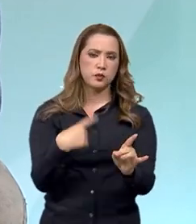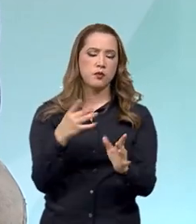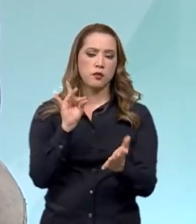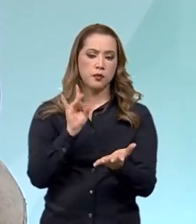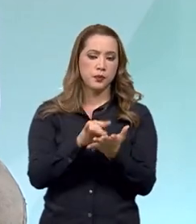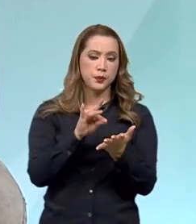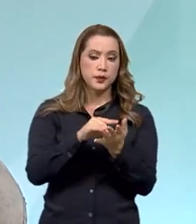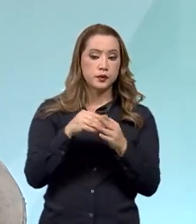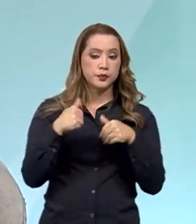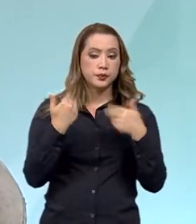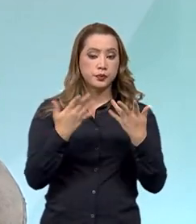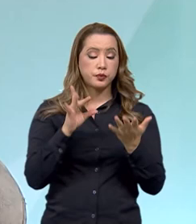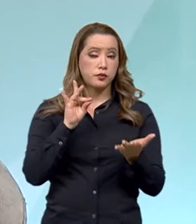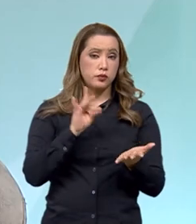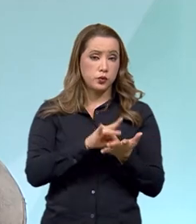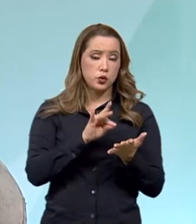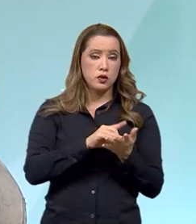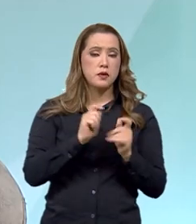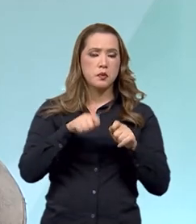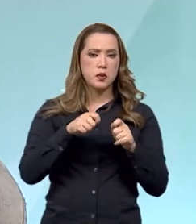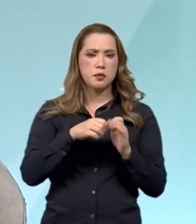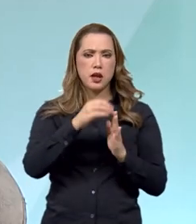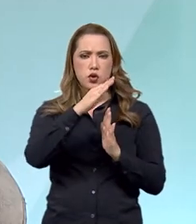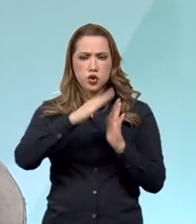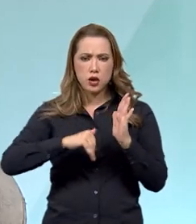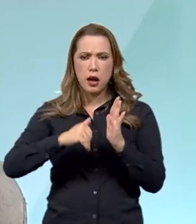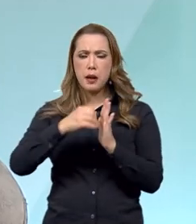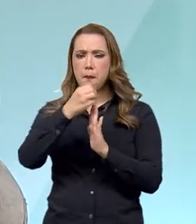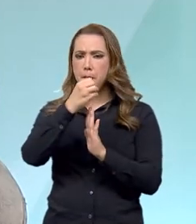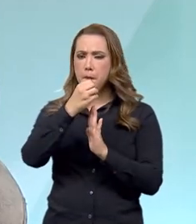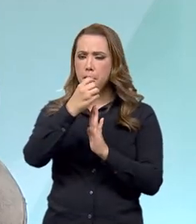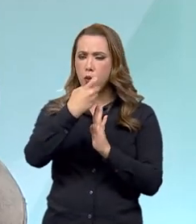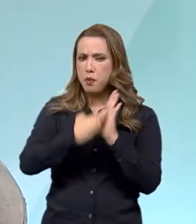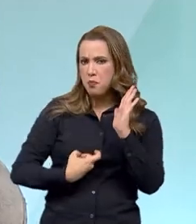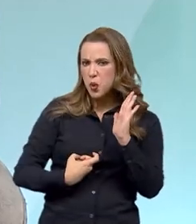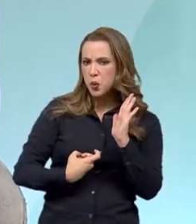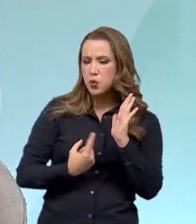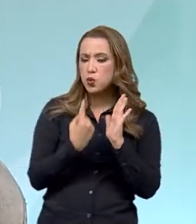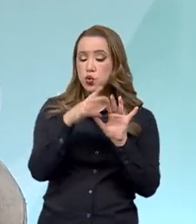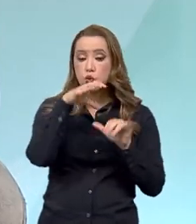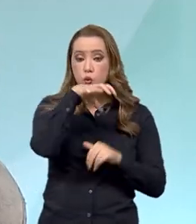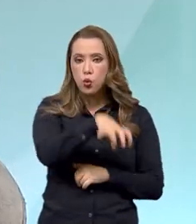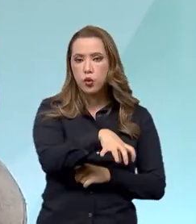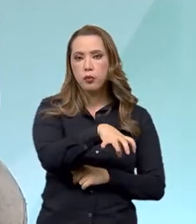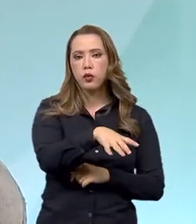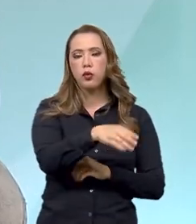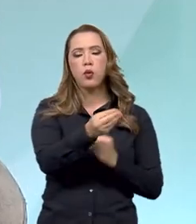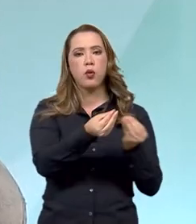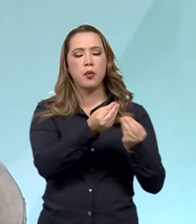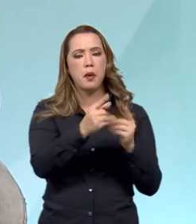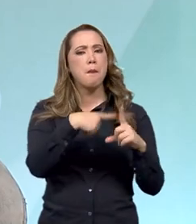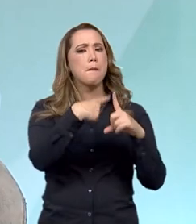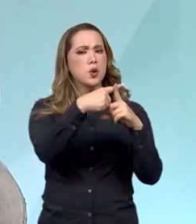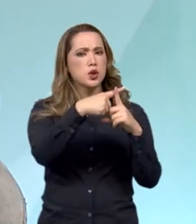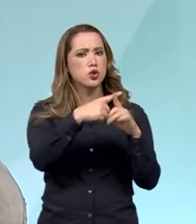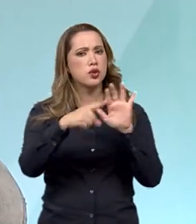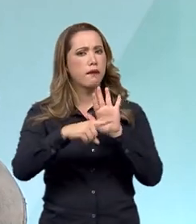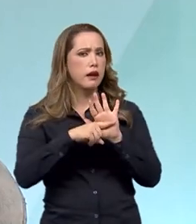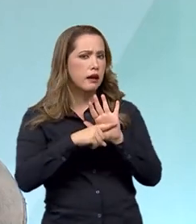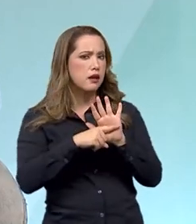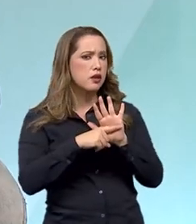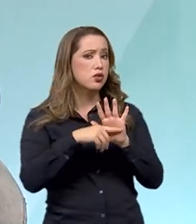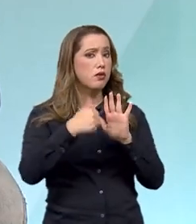qual seria o efeito prático de uma isenção concedida e o quanto ela traria de positivo para a nossa